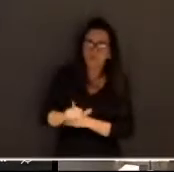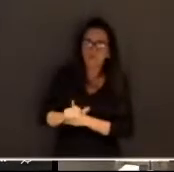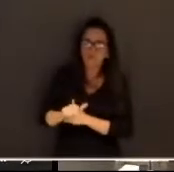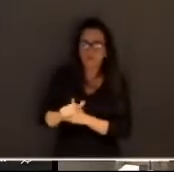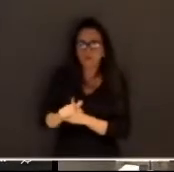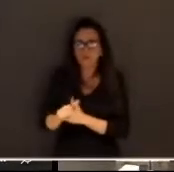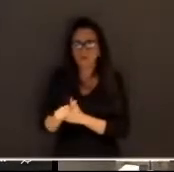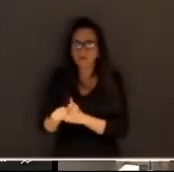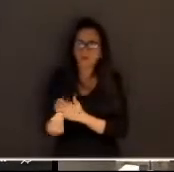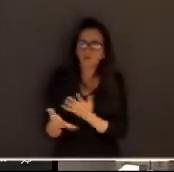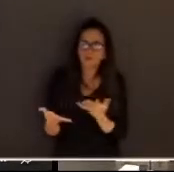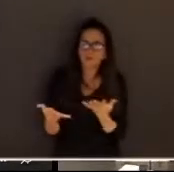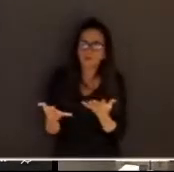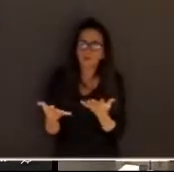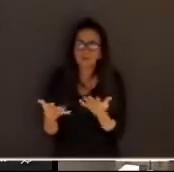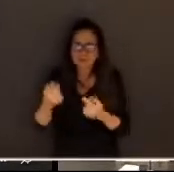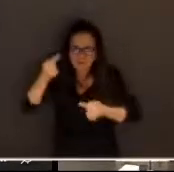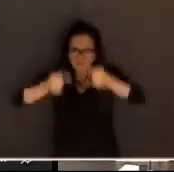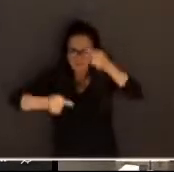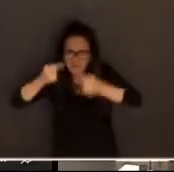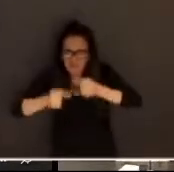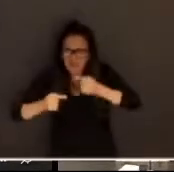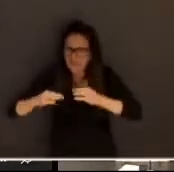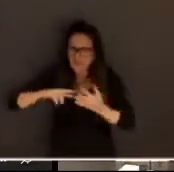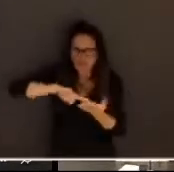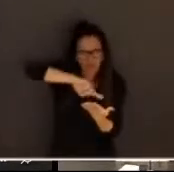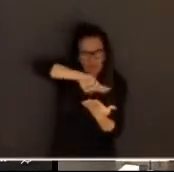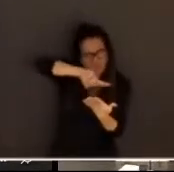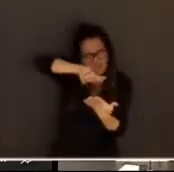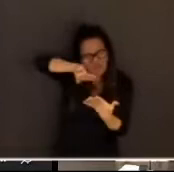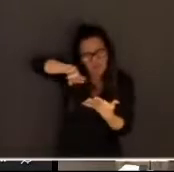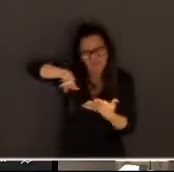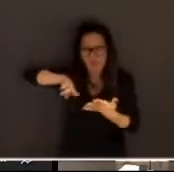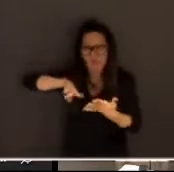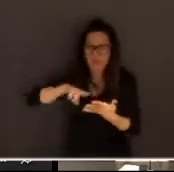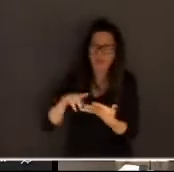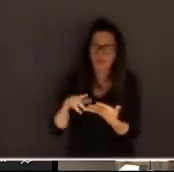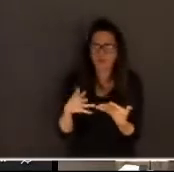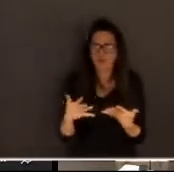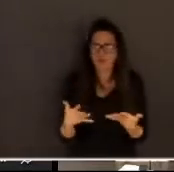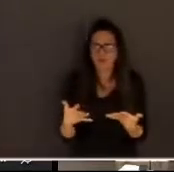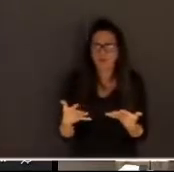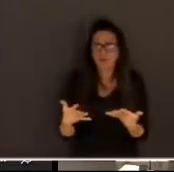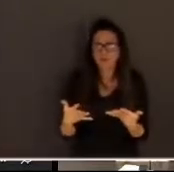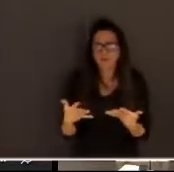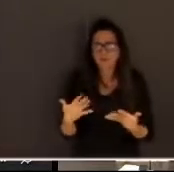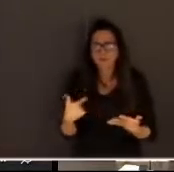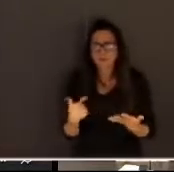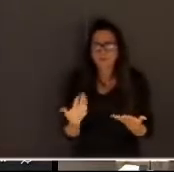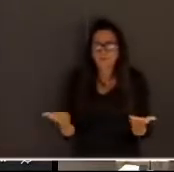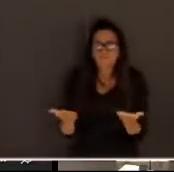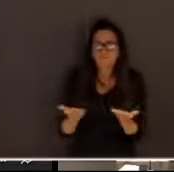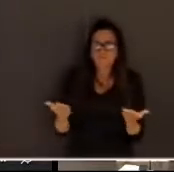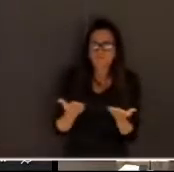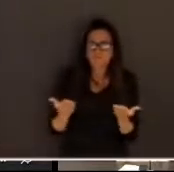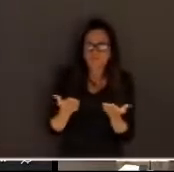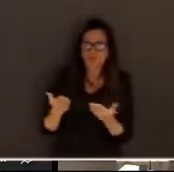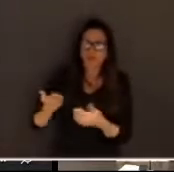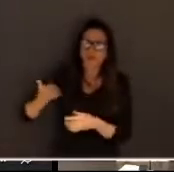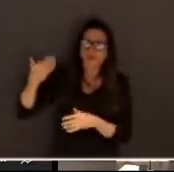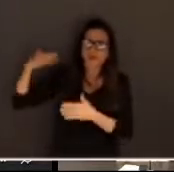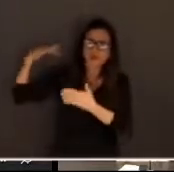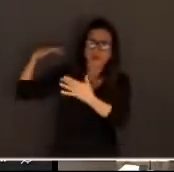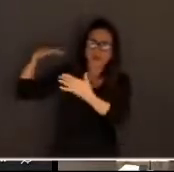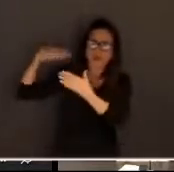uma antitese tem argumento para todos os gostos tanto que a versão revista e atualizada da Torre de Babel aquela lá